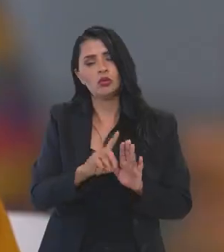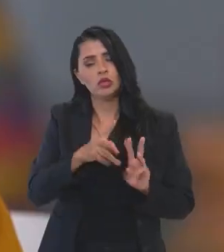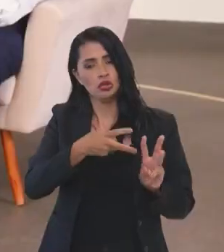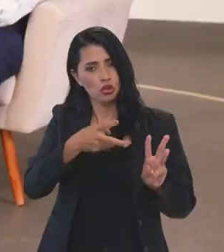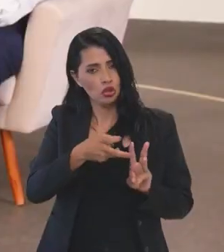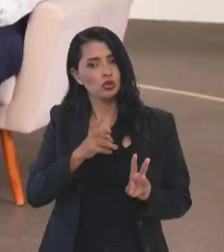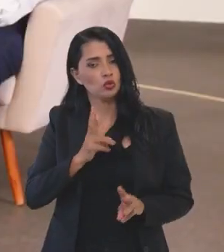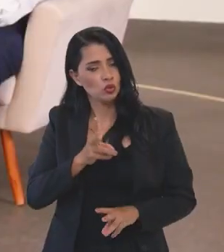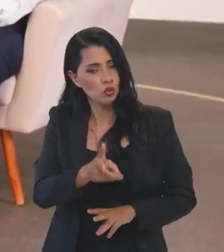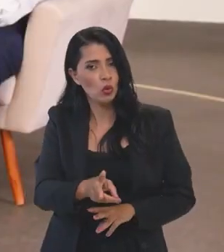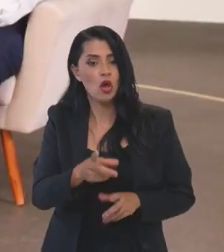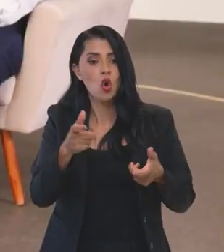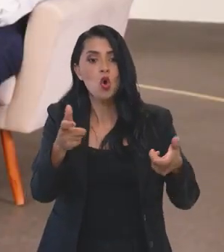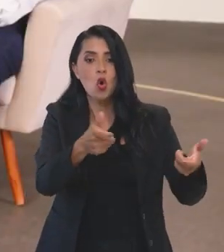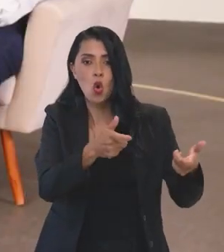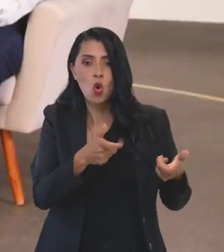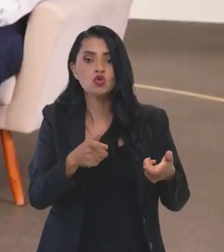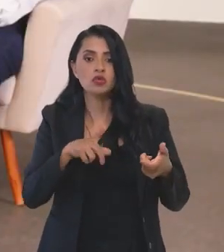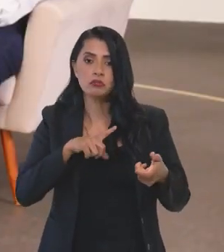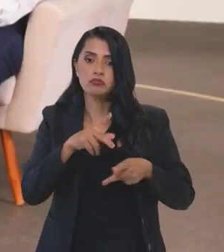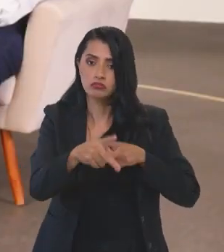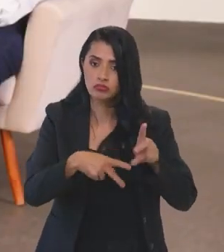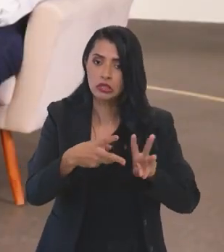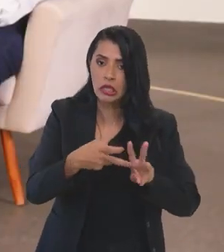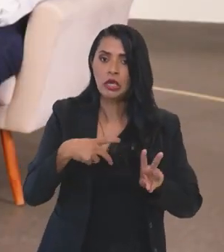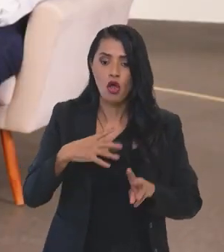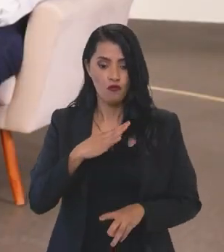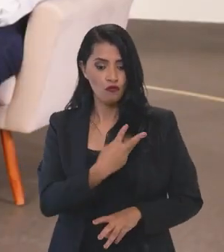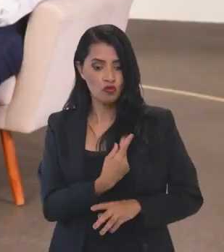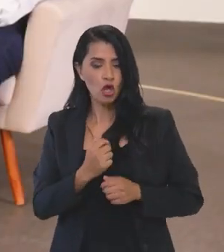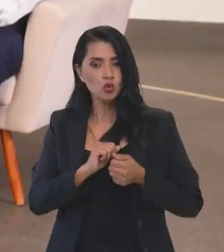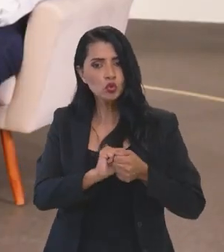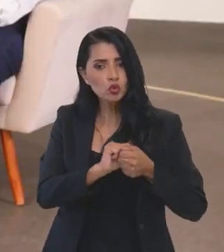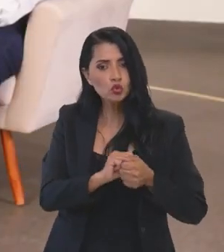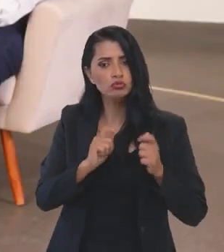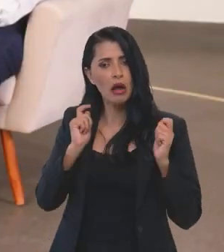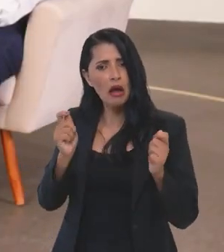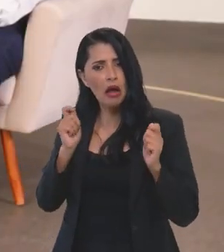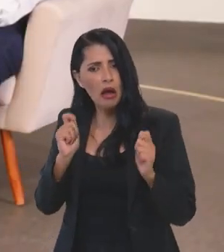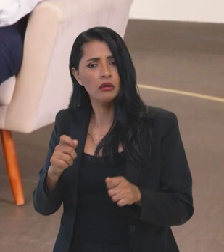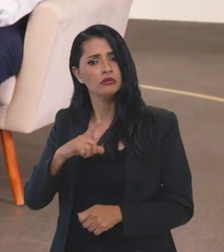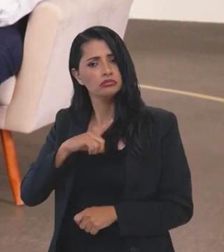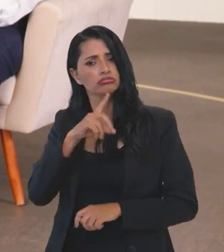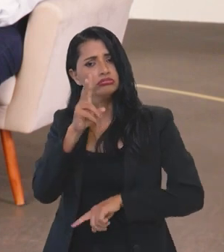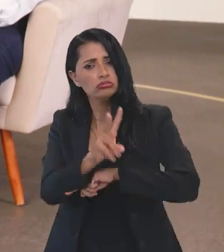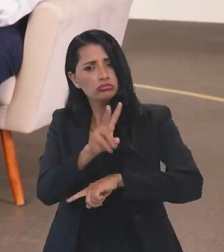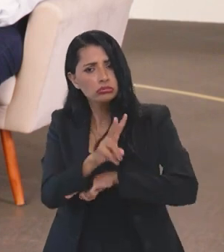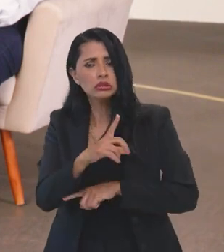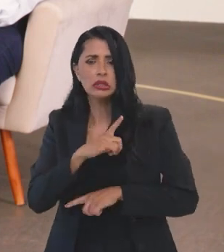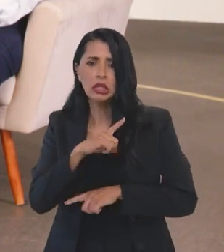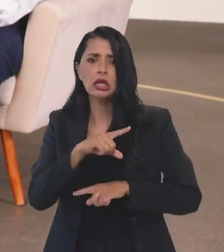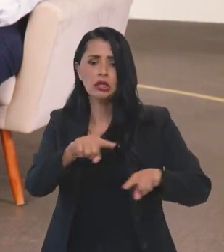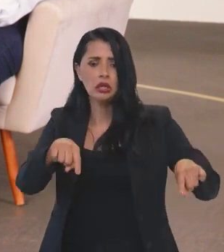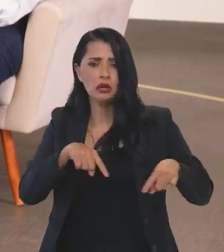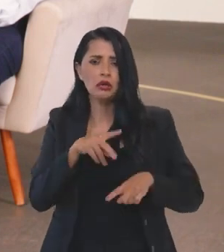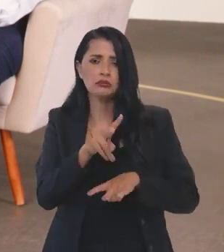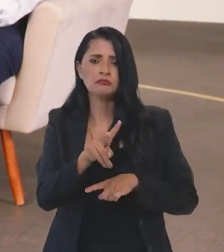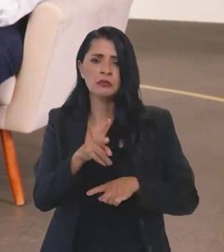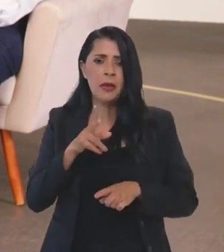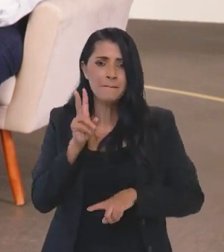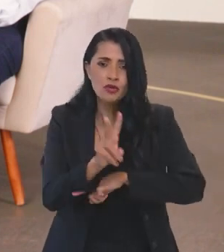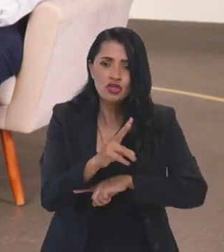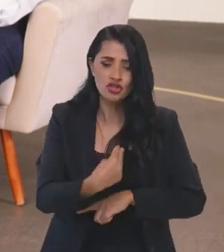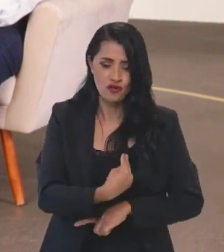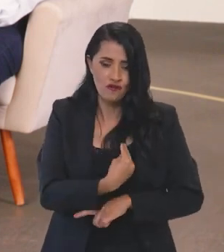indígenas. Então, onde os povos indígenas demandam, o FUNAI tem que estar junto, reivindicando que haja essa proteção territorial